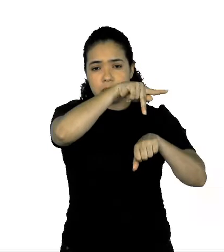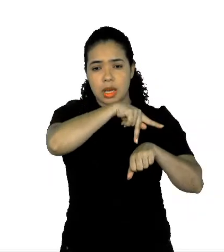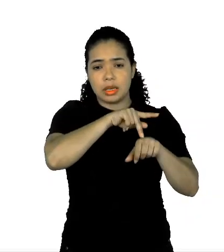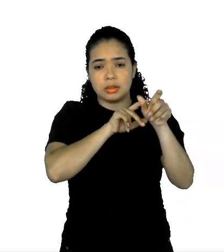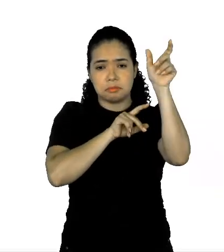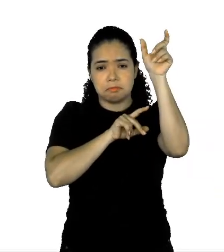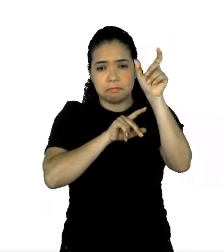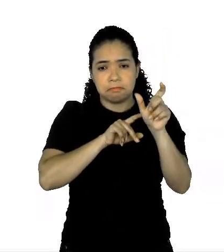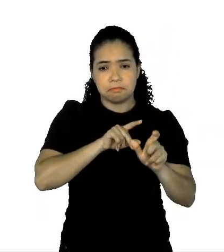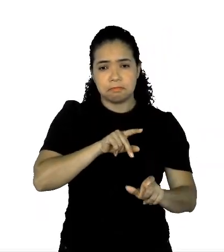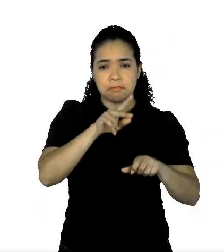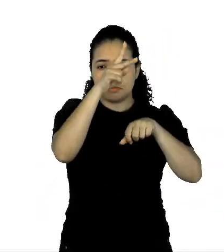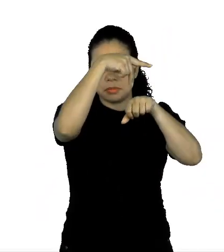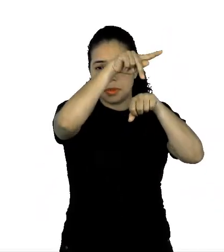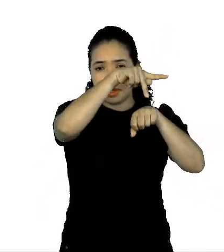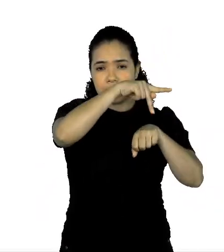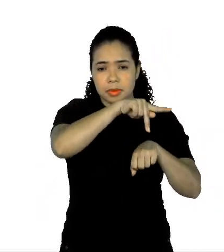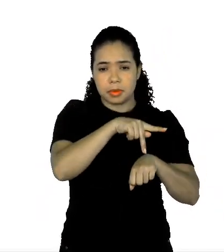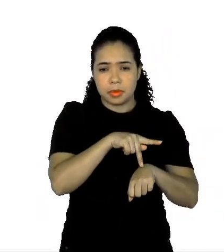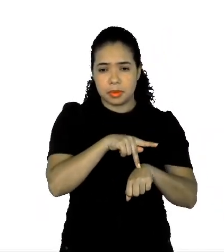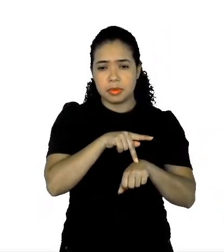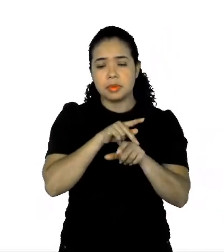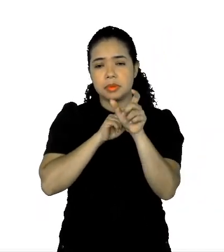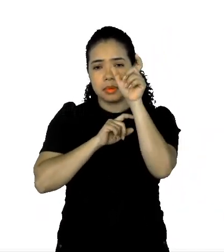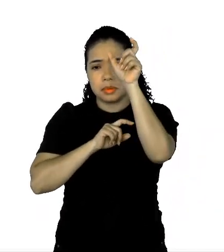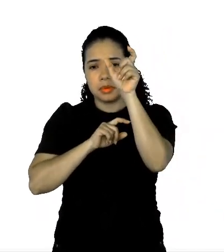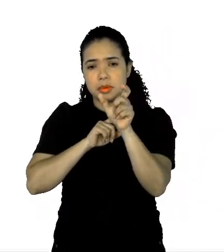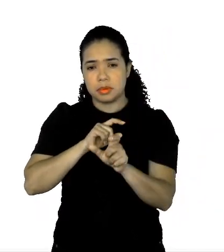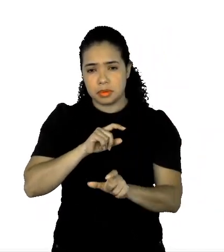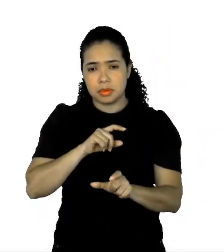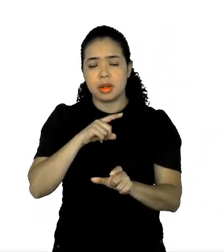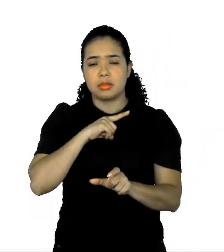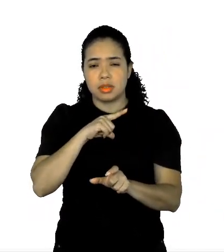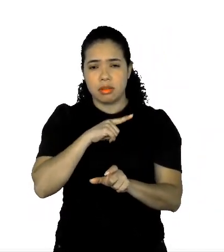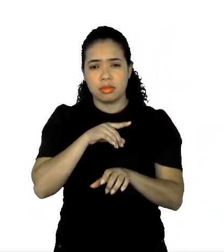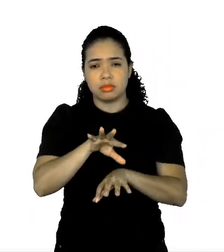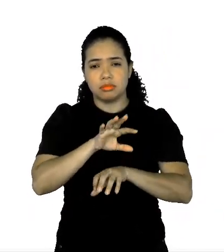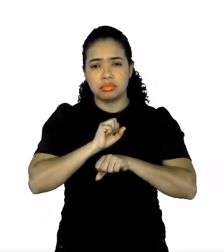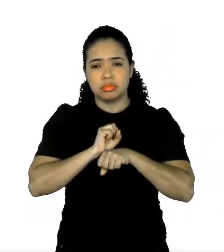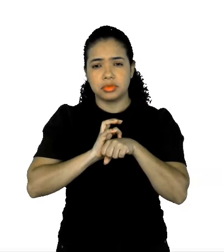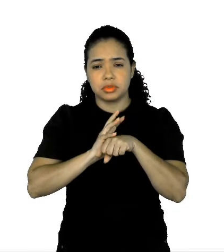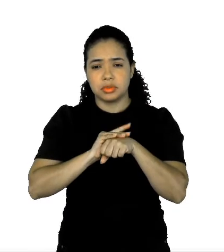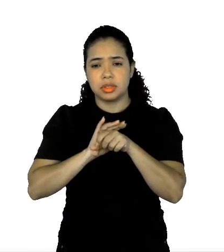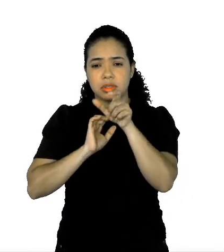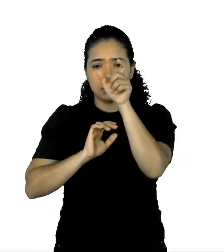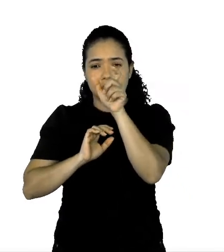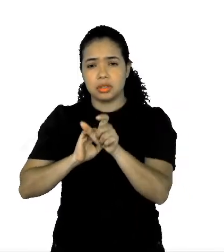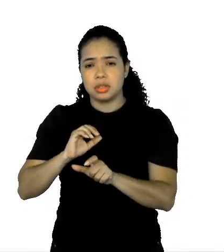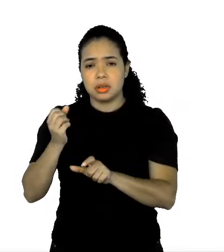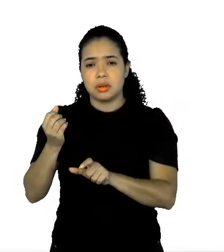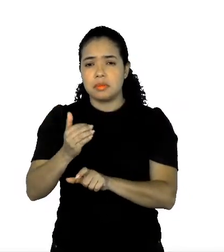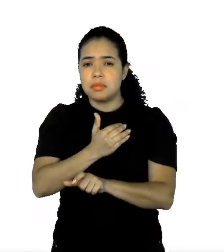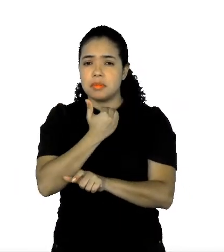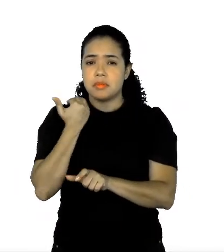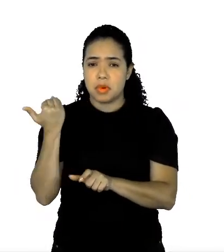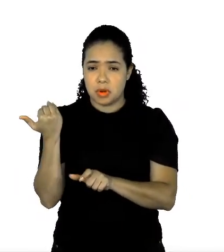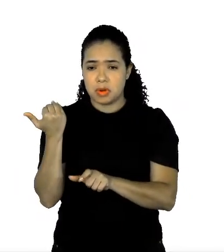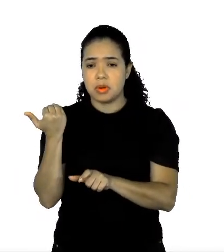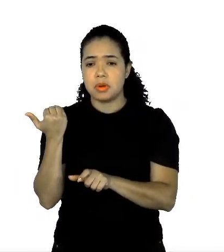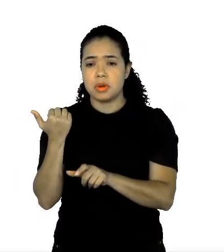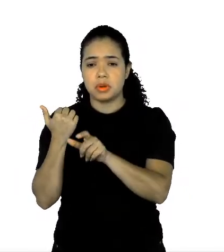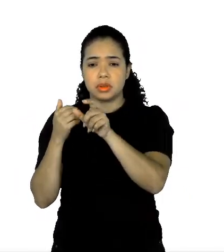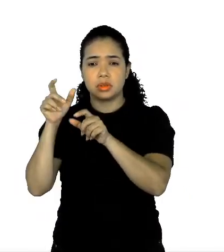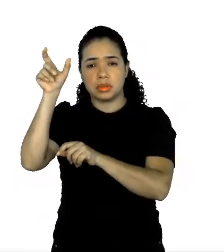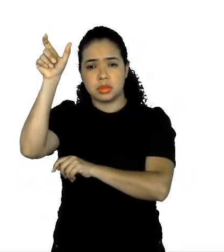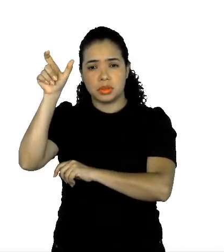né, e os casos também, casos confirmados, mortes registradas. E aqui a gente tem um dado